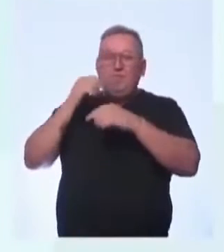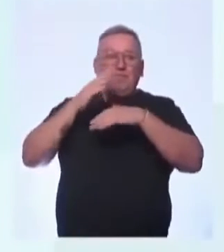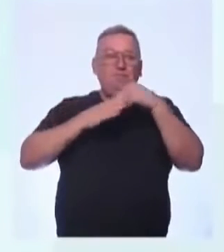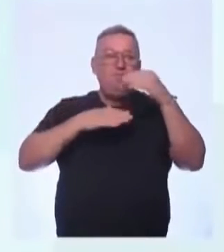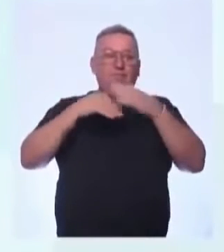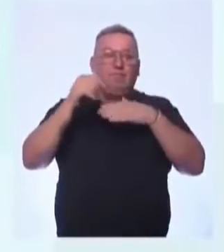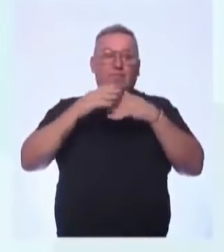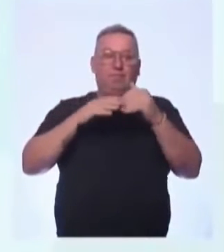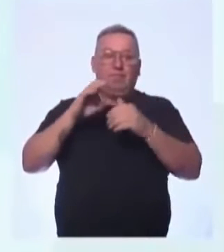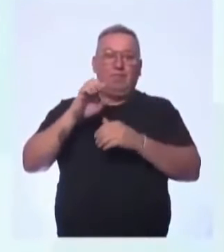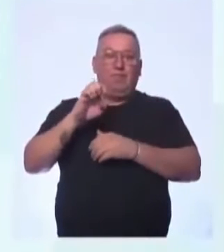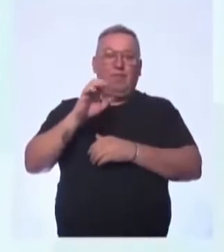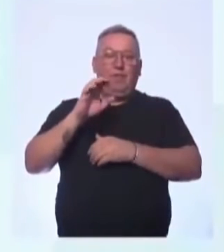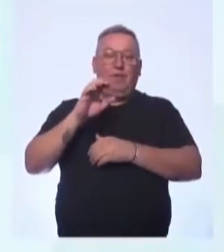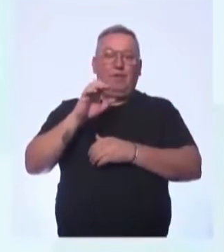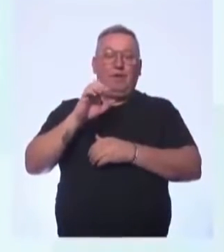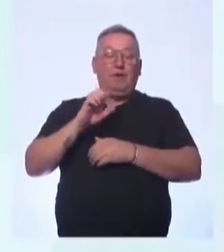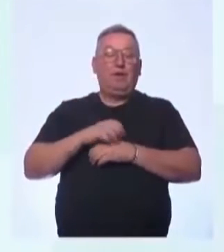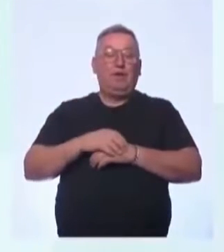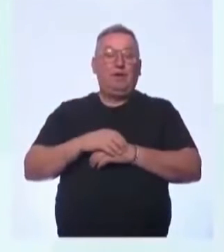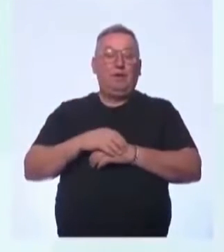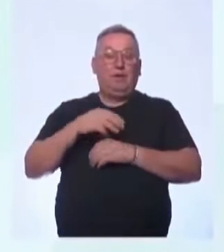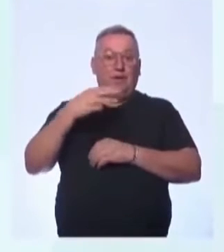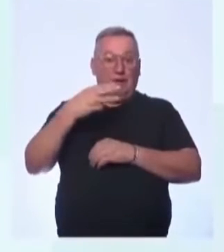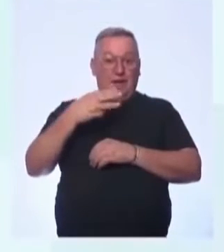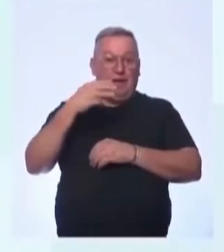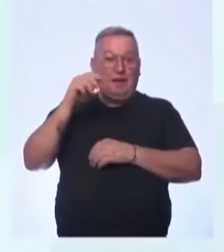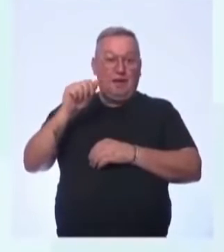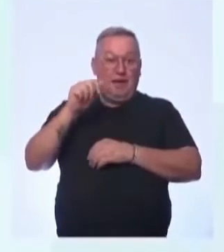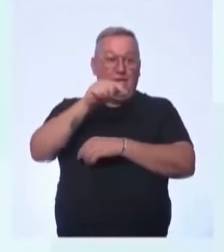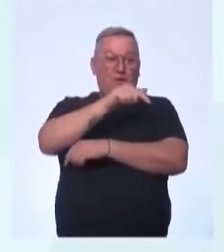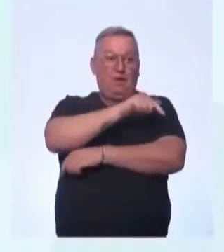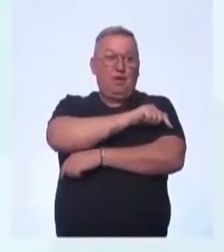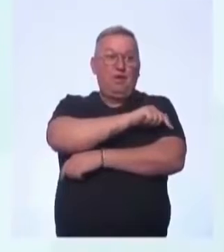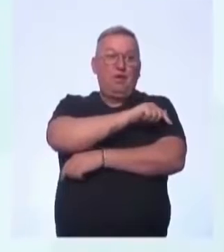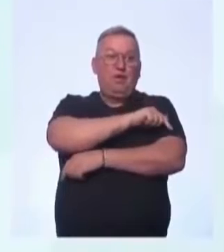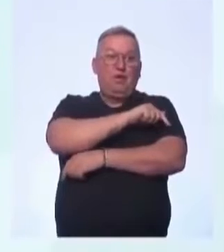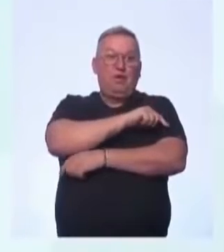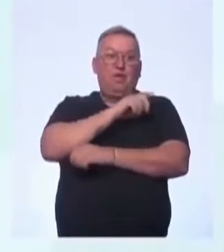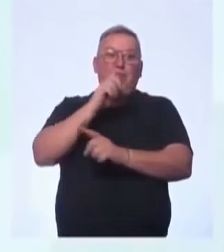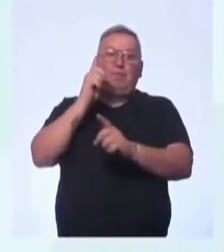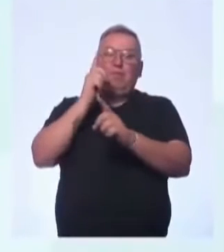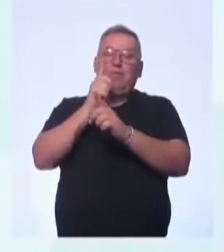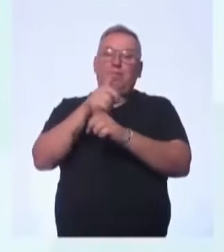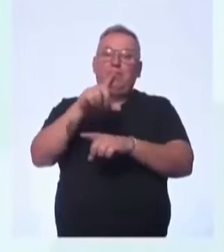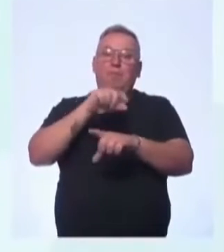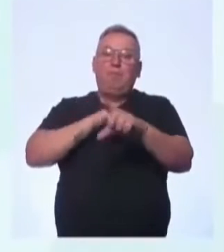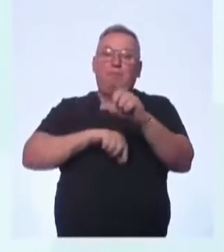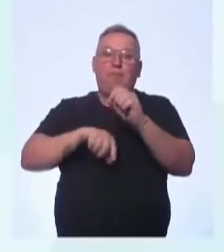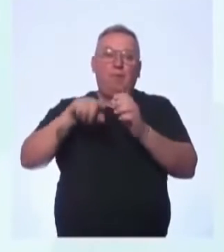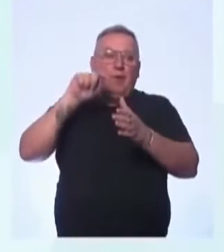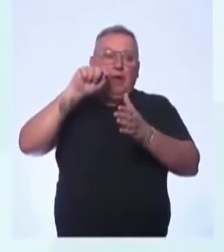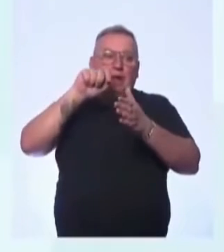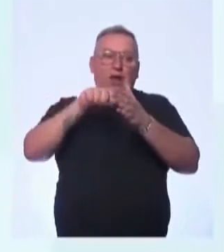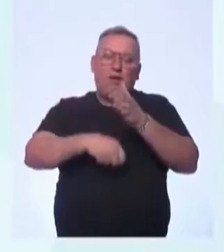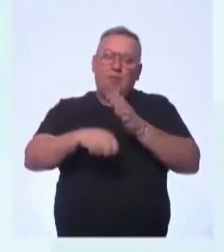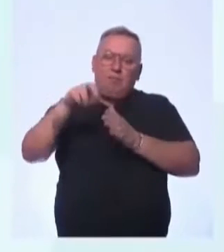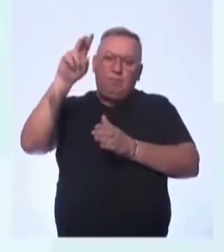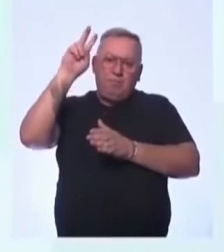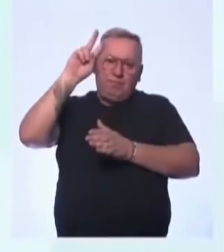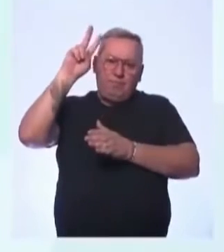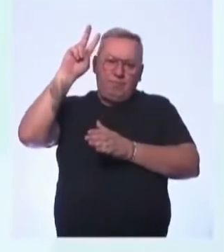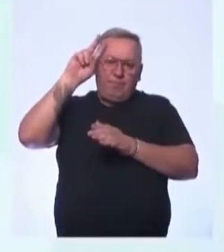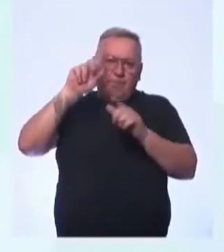habilidade 3A do sétimo ano, identificar e selecionar em